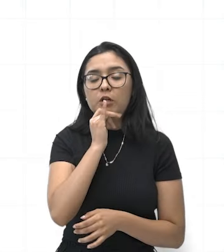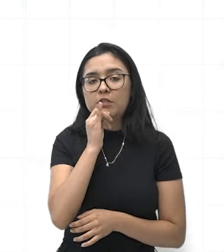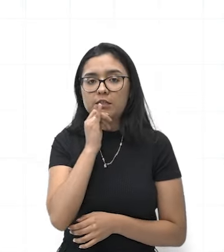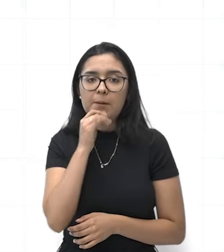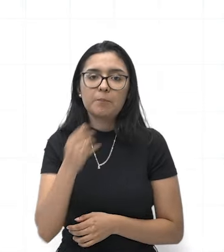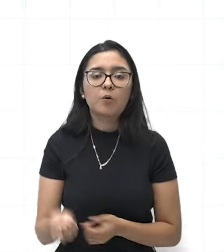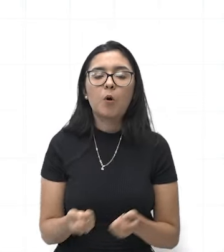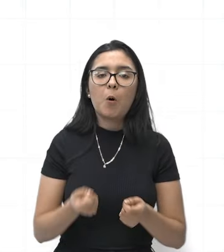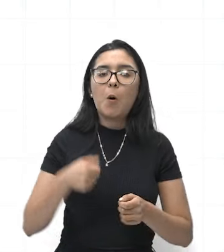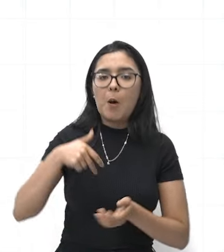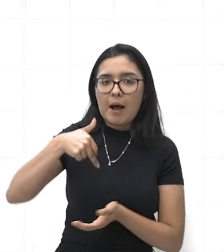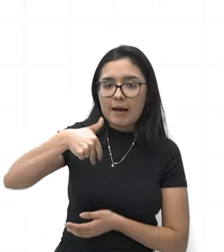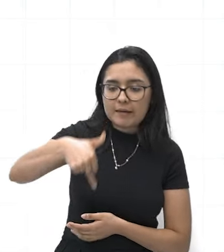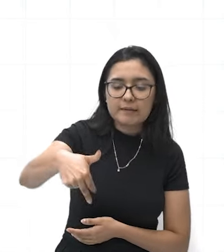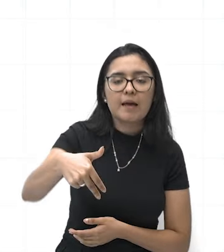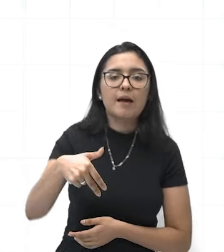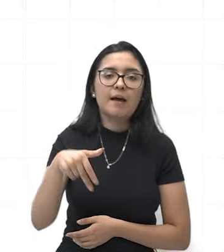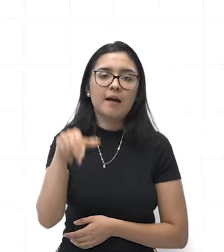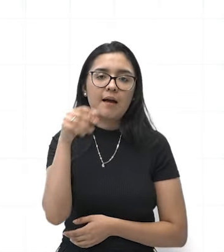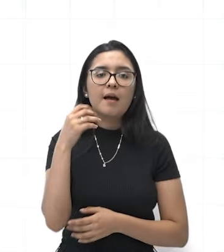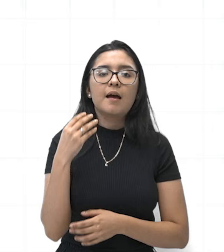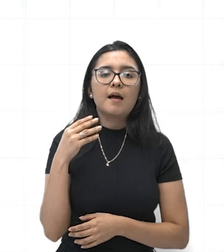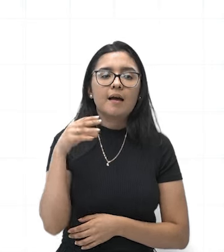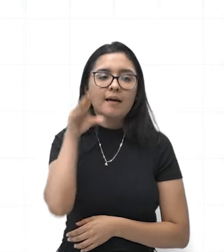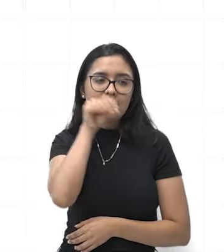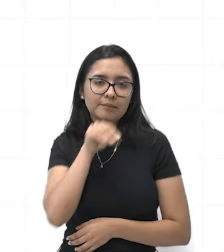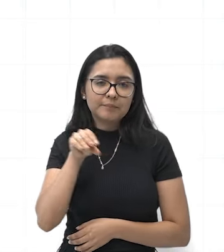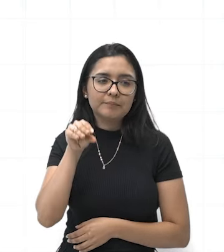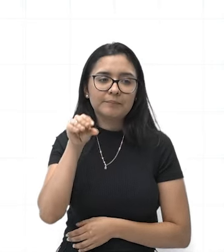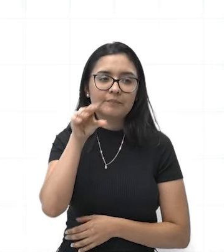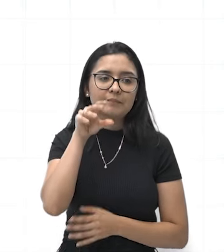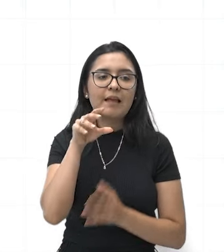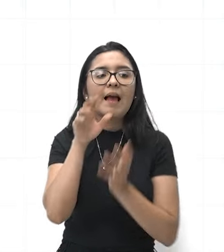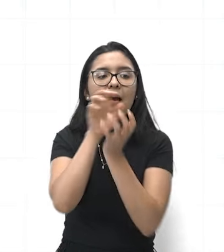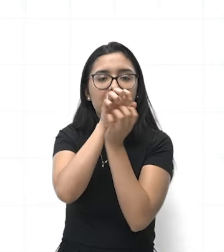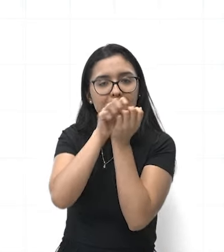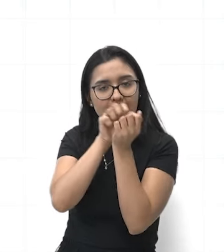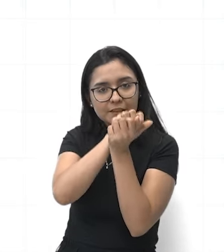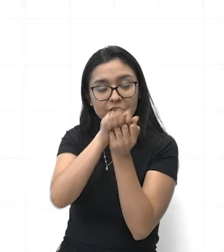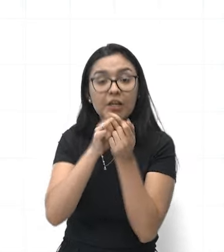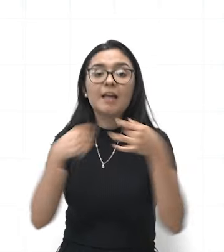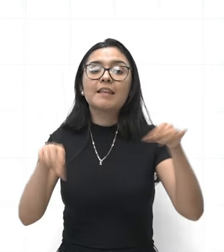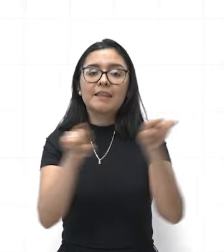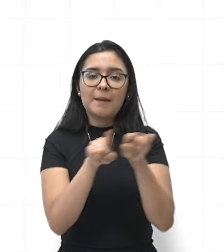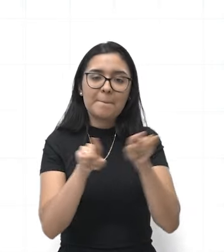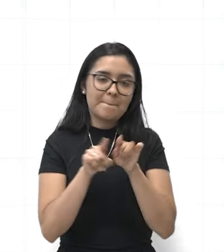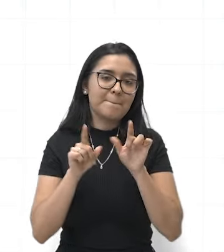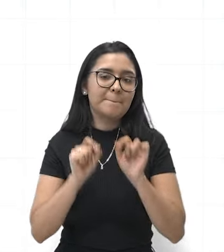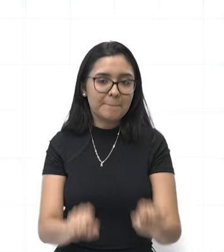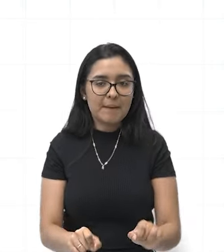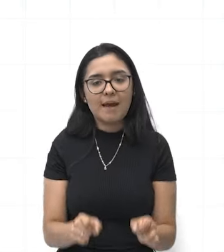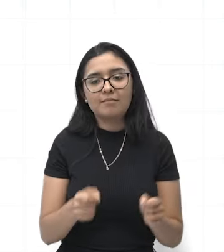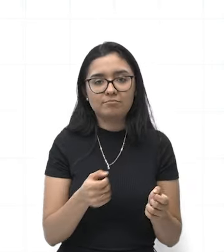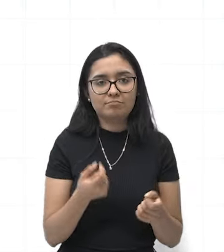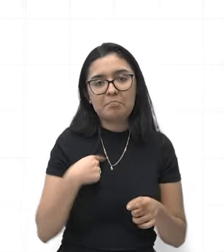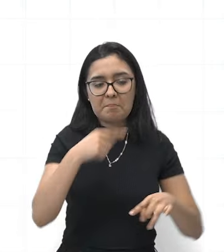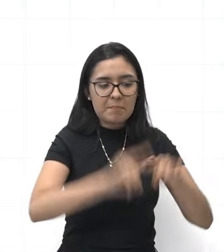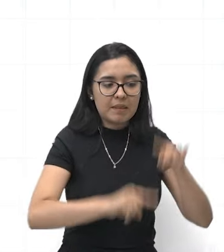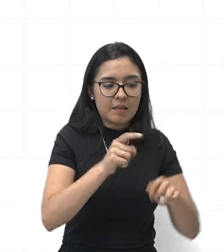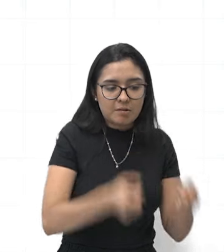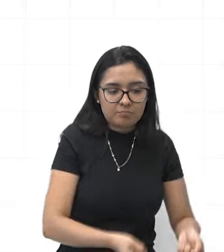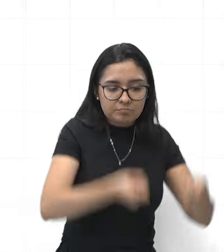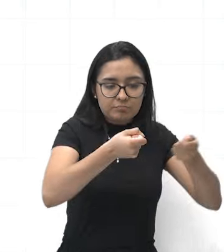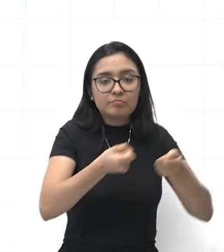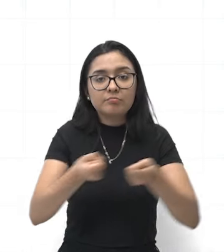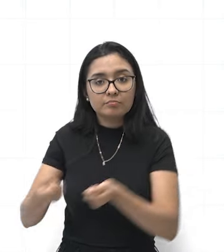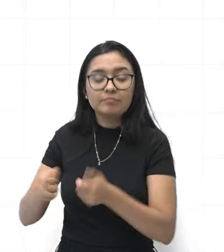objetos, andar e mastigar. Vamos observar aí. Nós temos três tipos de alavanca. Que